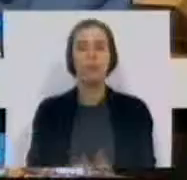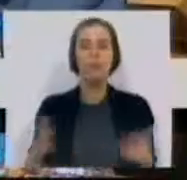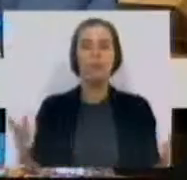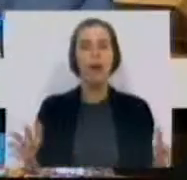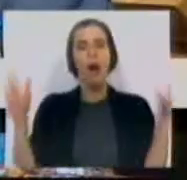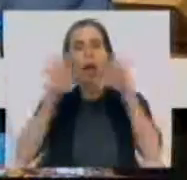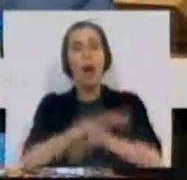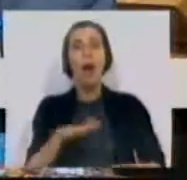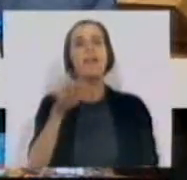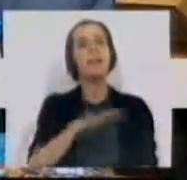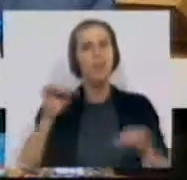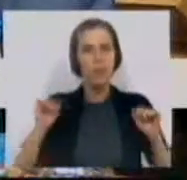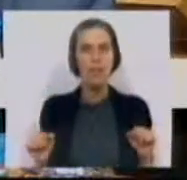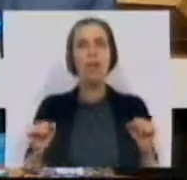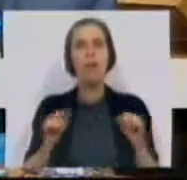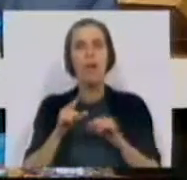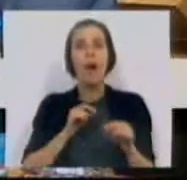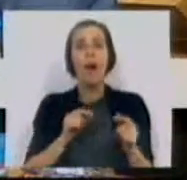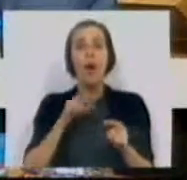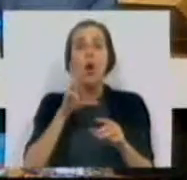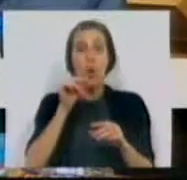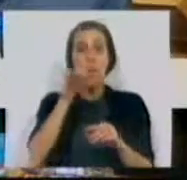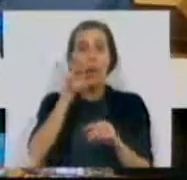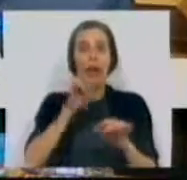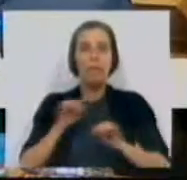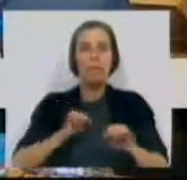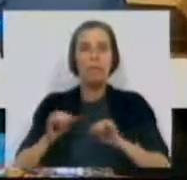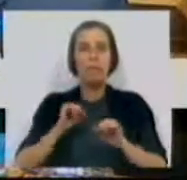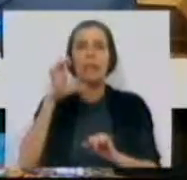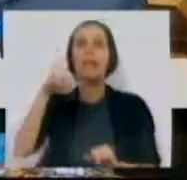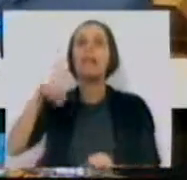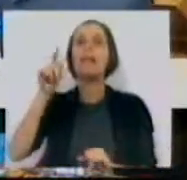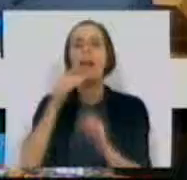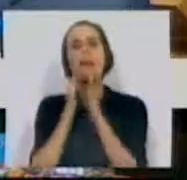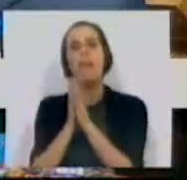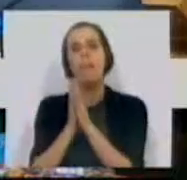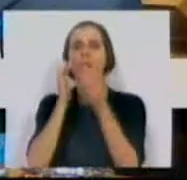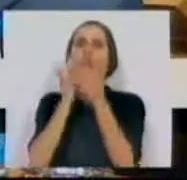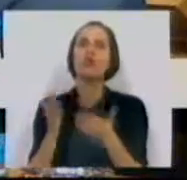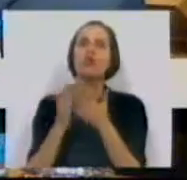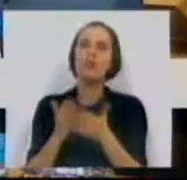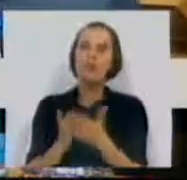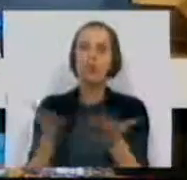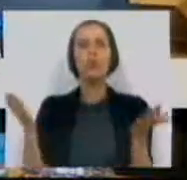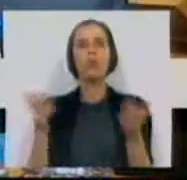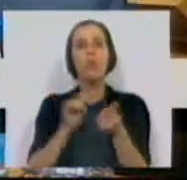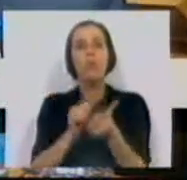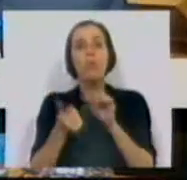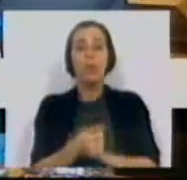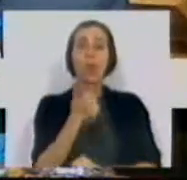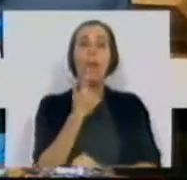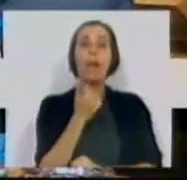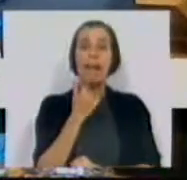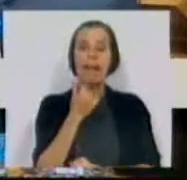para branquear a situação, lá correu o Nuno Crato para o CNE, pedindo-lhe um estudo para transformar o